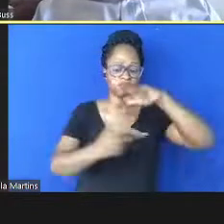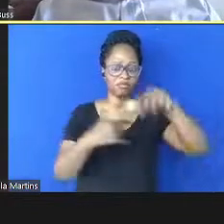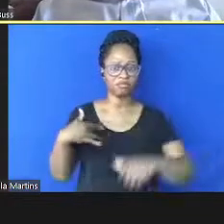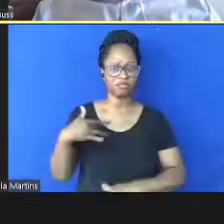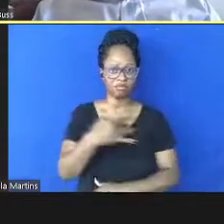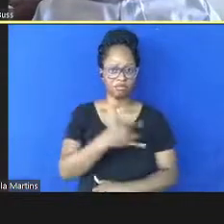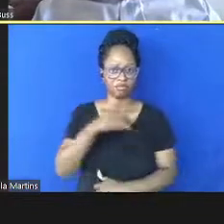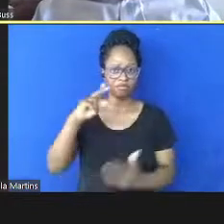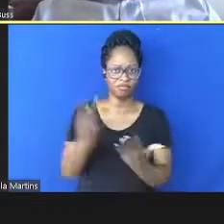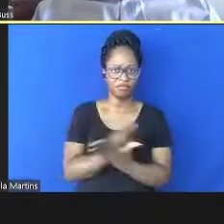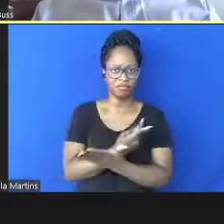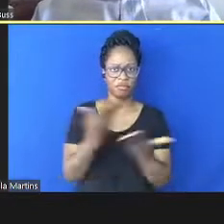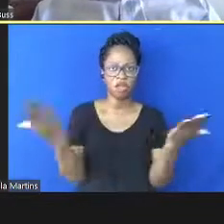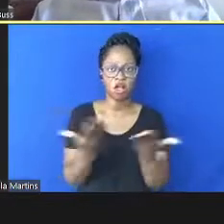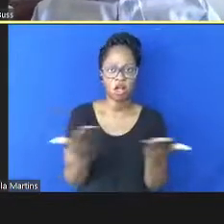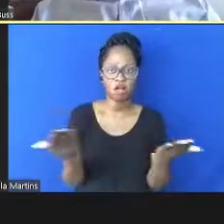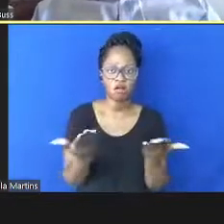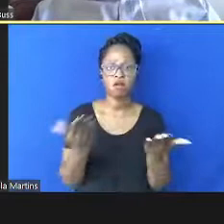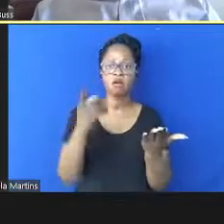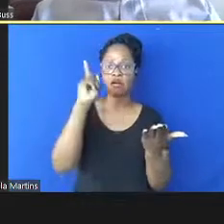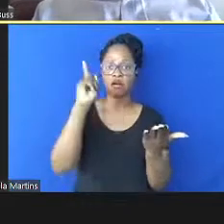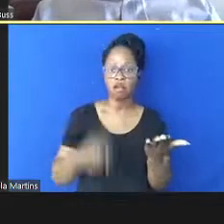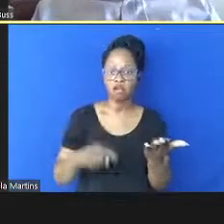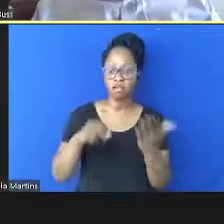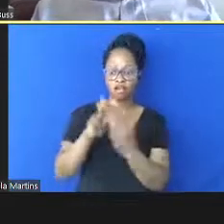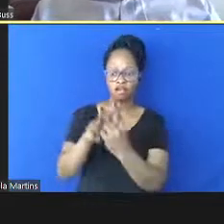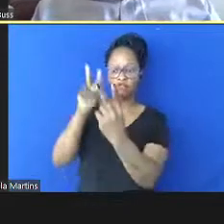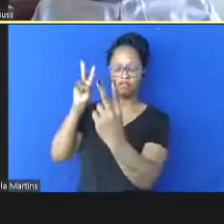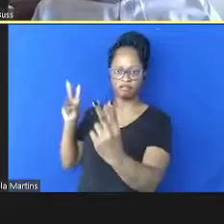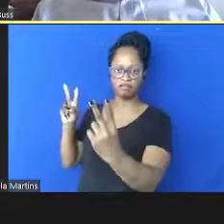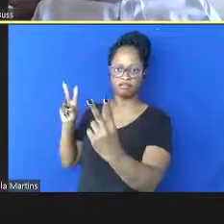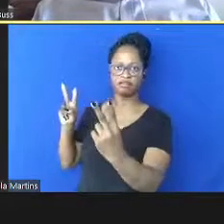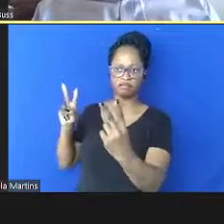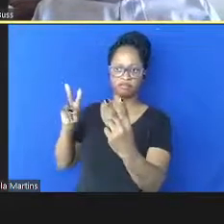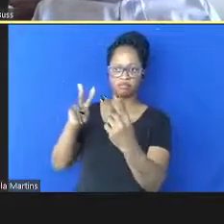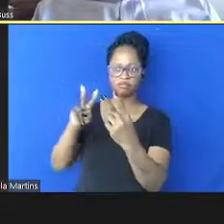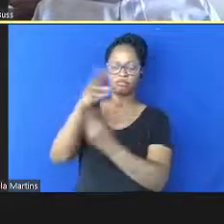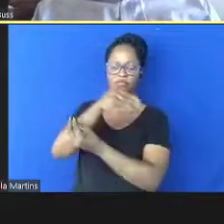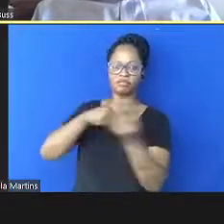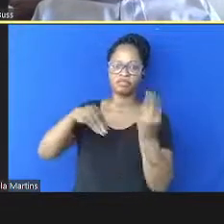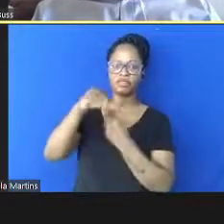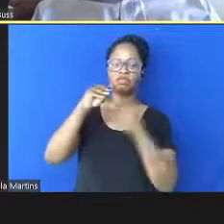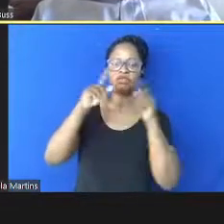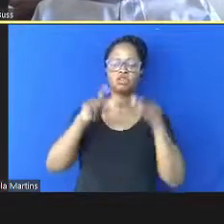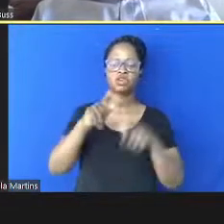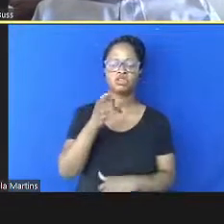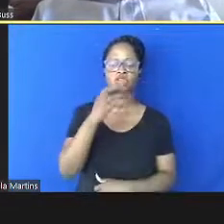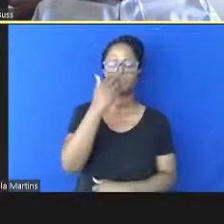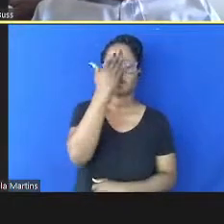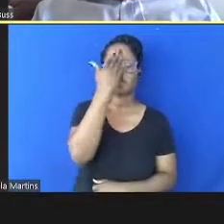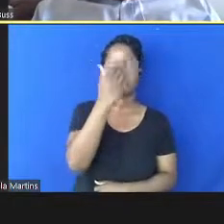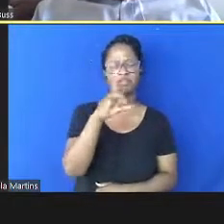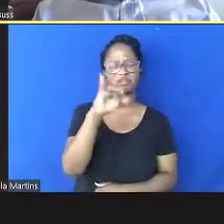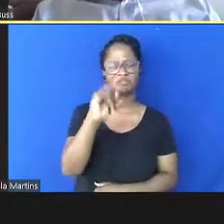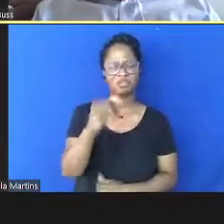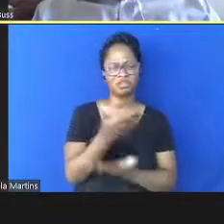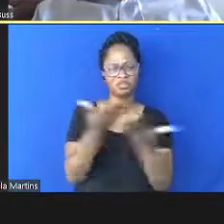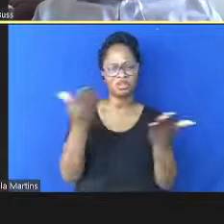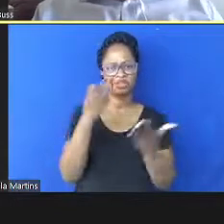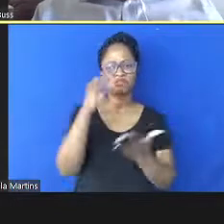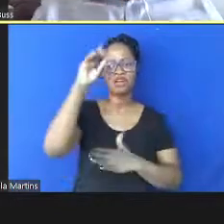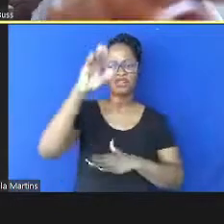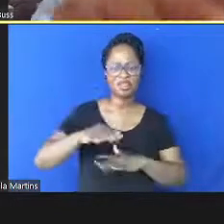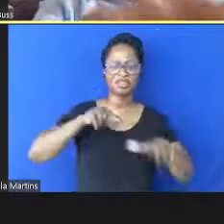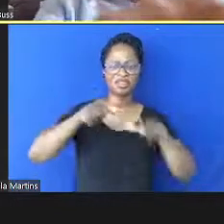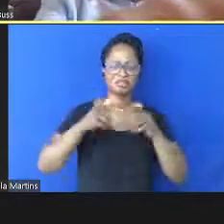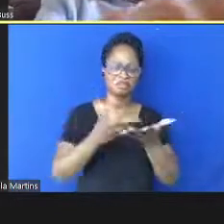que está em plena realização virtualmente, híbridamente, em Geneta. Muito obrigado, bom dia, boa tarde, bom trabalho